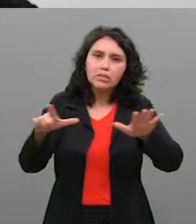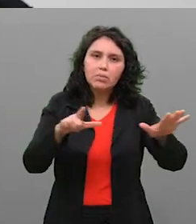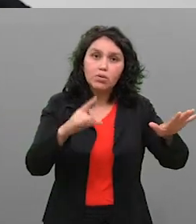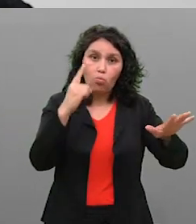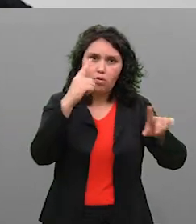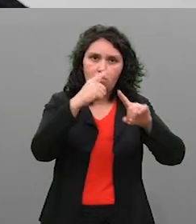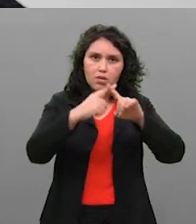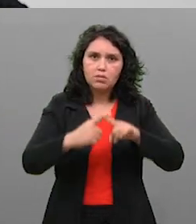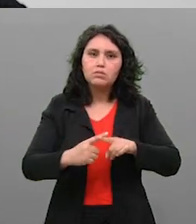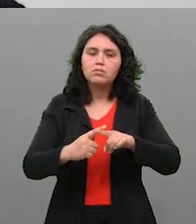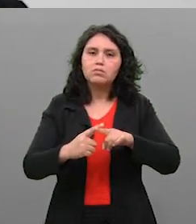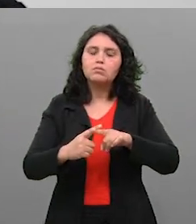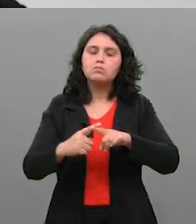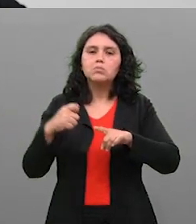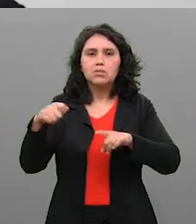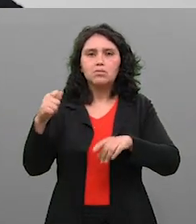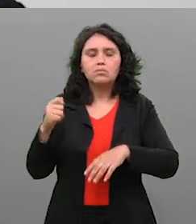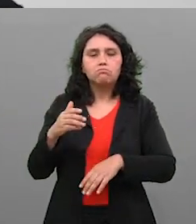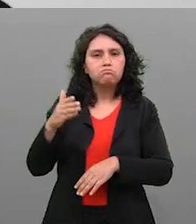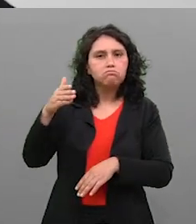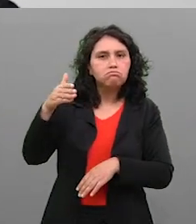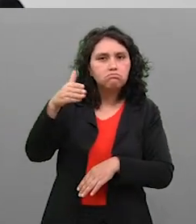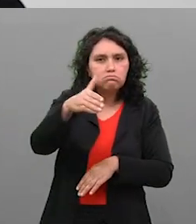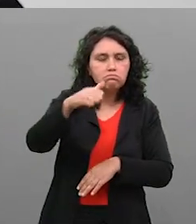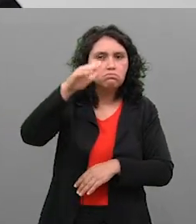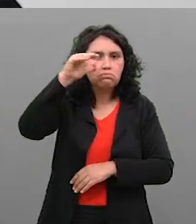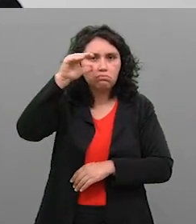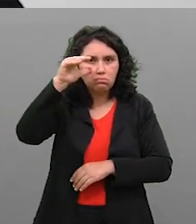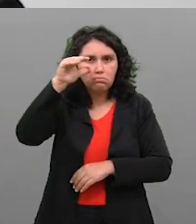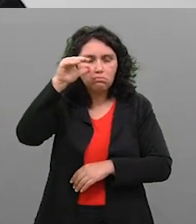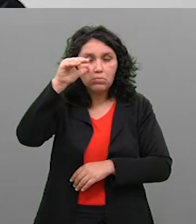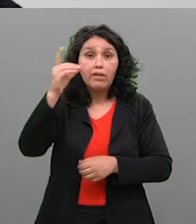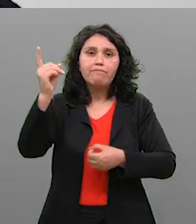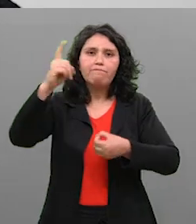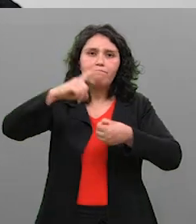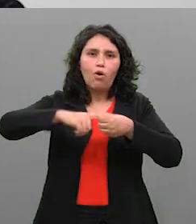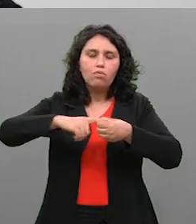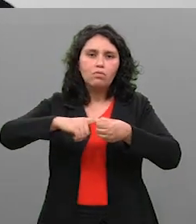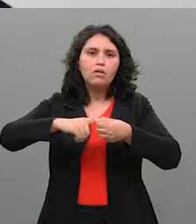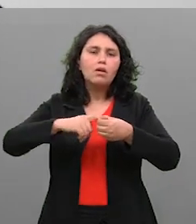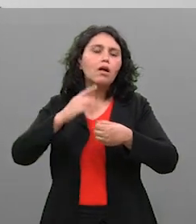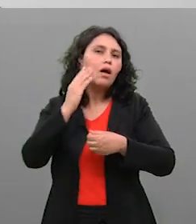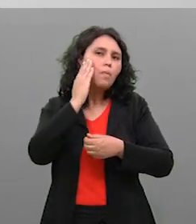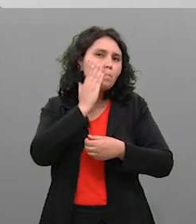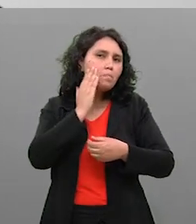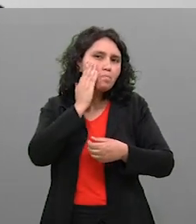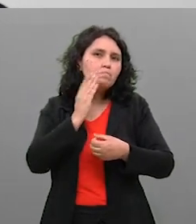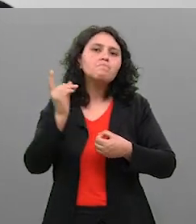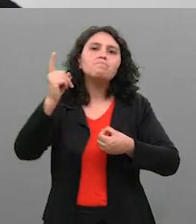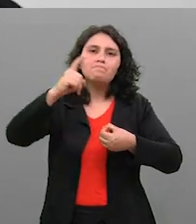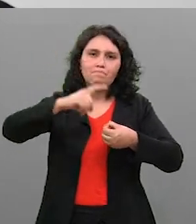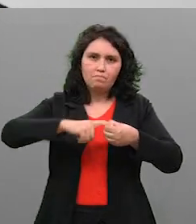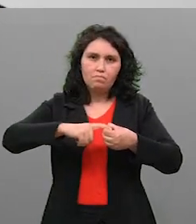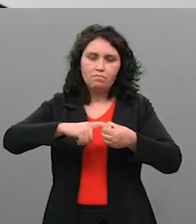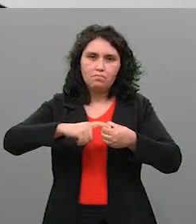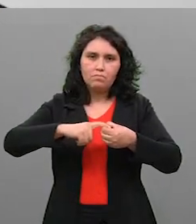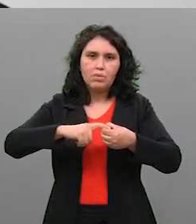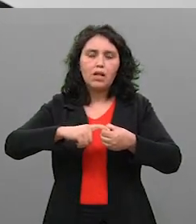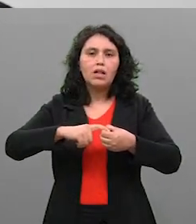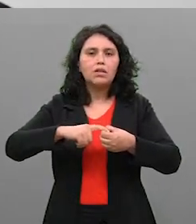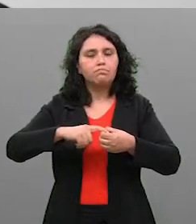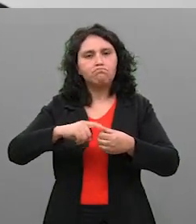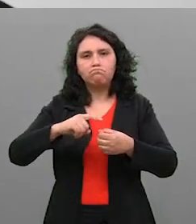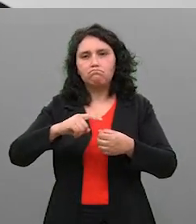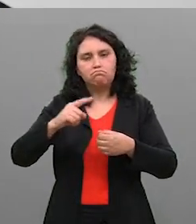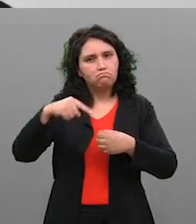até que a pele se reepitelize, ou seja, que ela volte a formar uma pele. E lembrar que, após esse período,